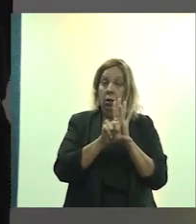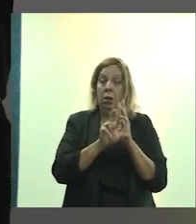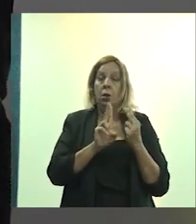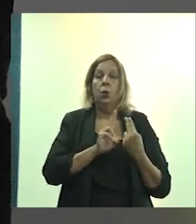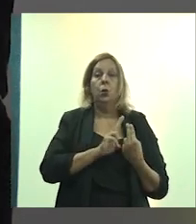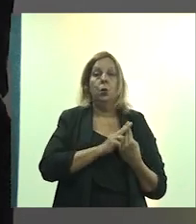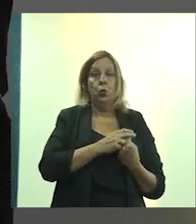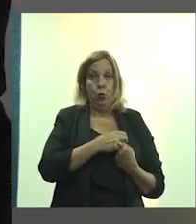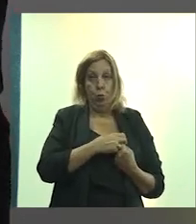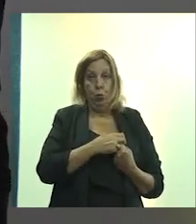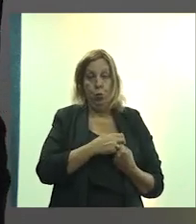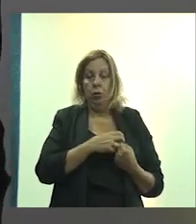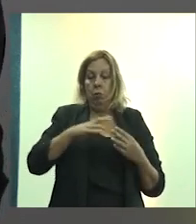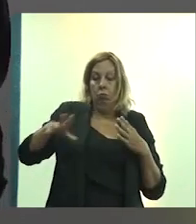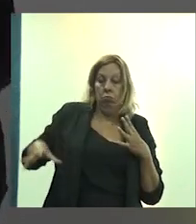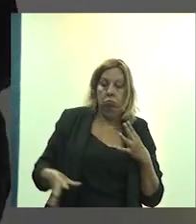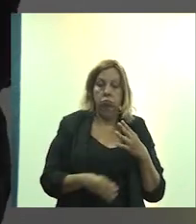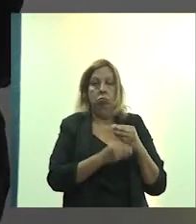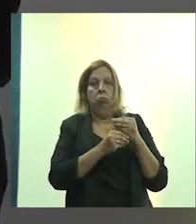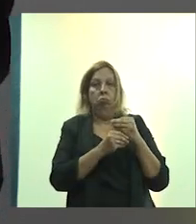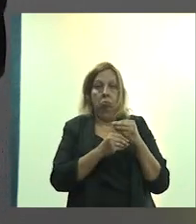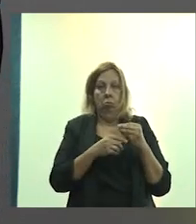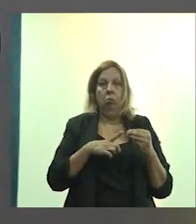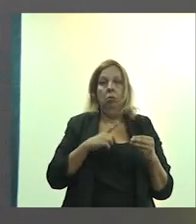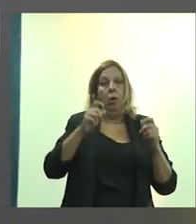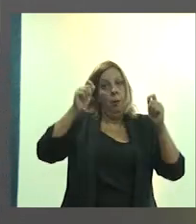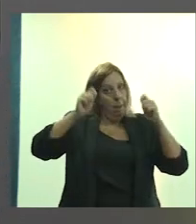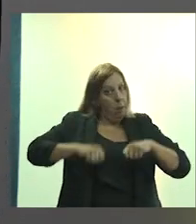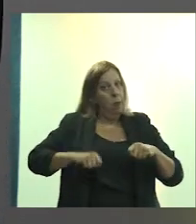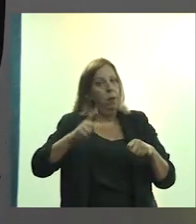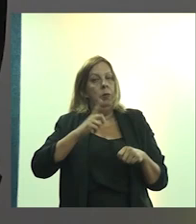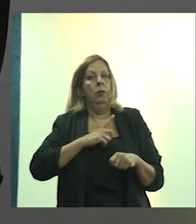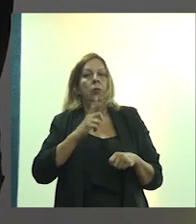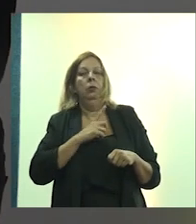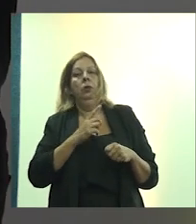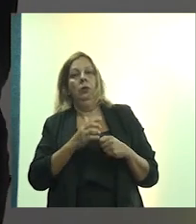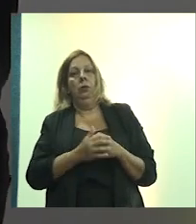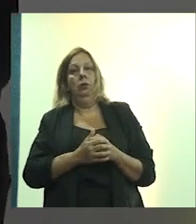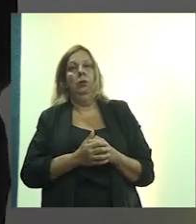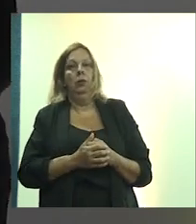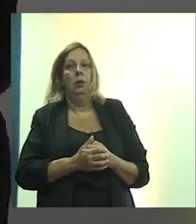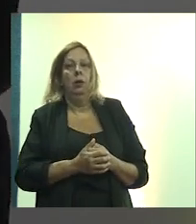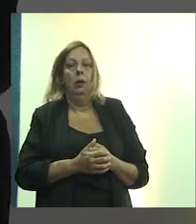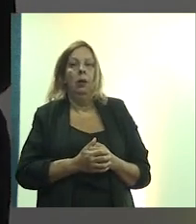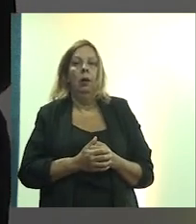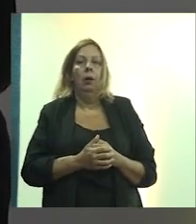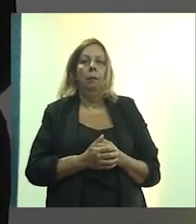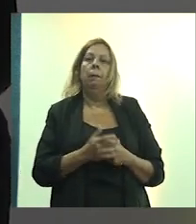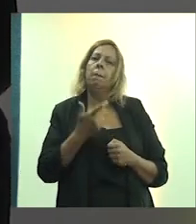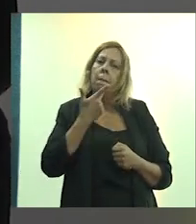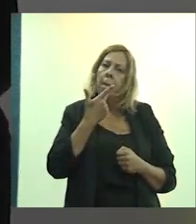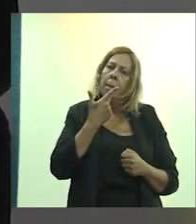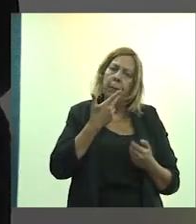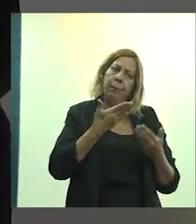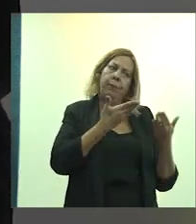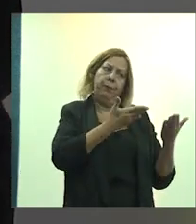um gancho, uma vinculação, que a gente pode, enfim, sustentar a nossa tese.